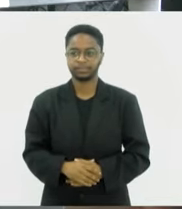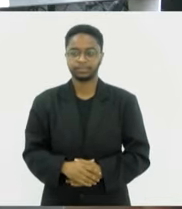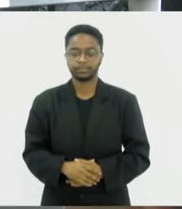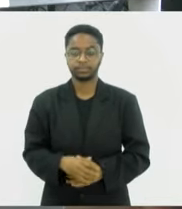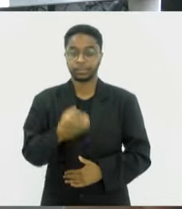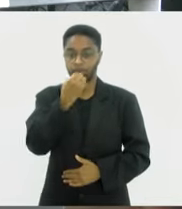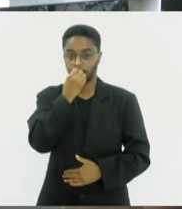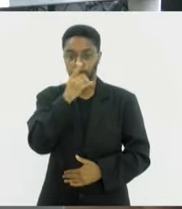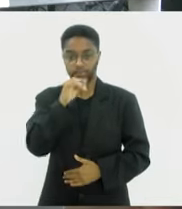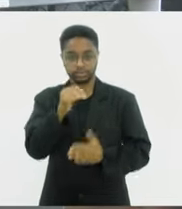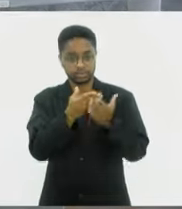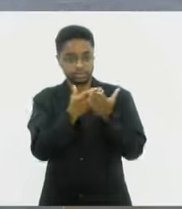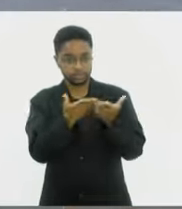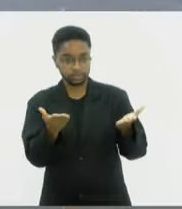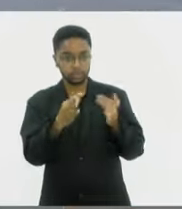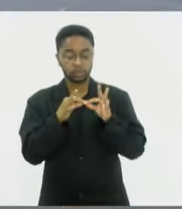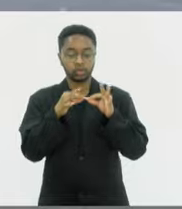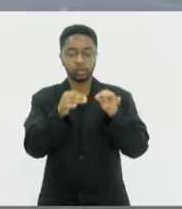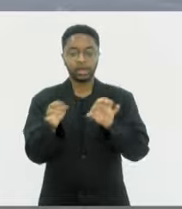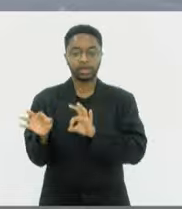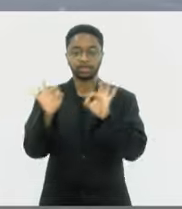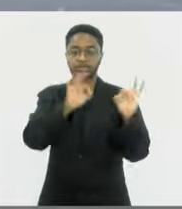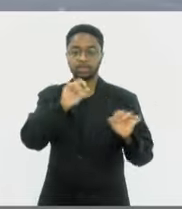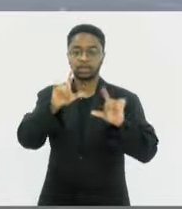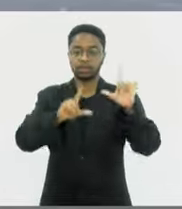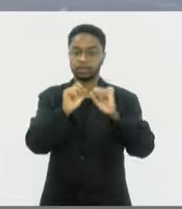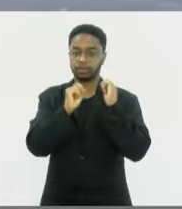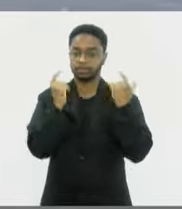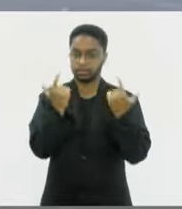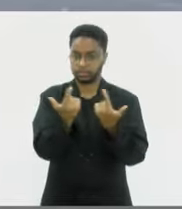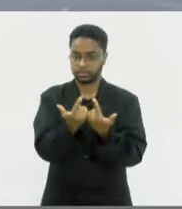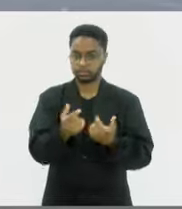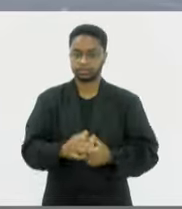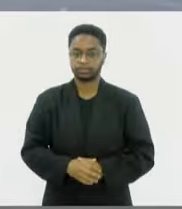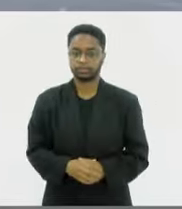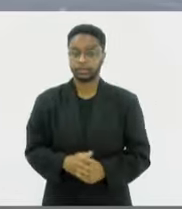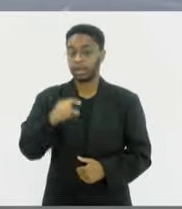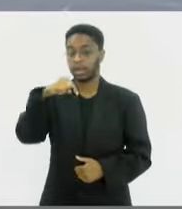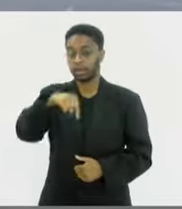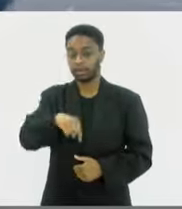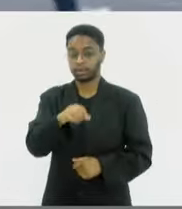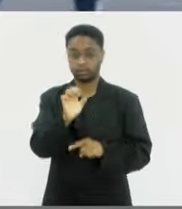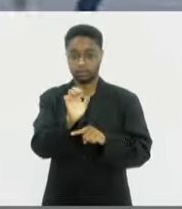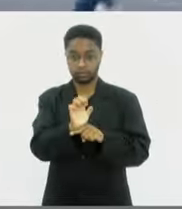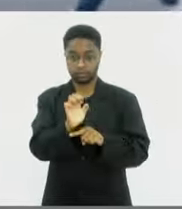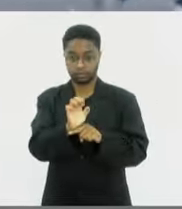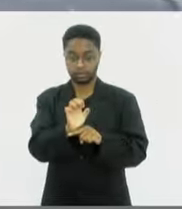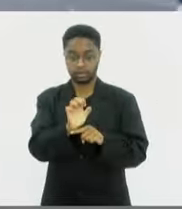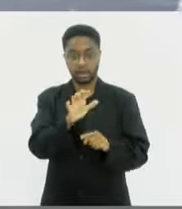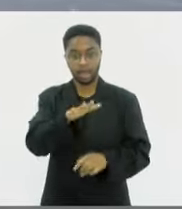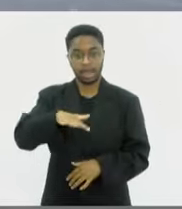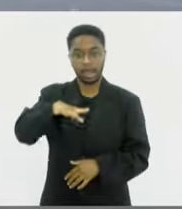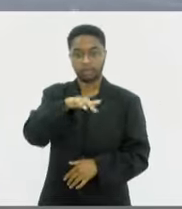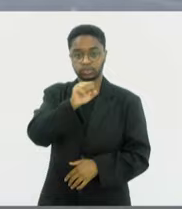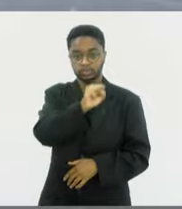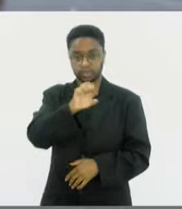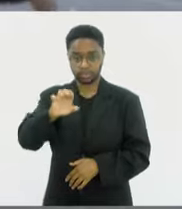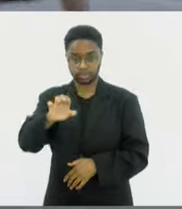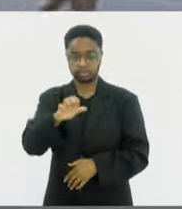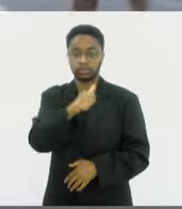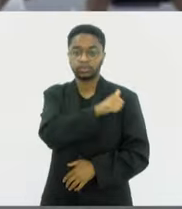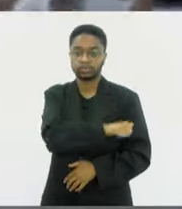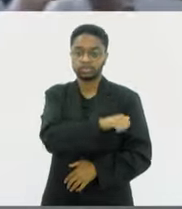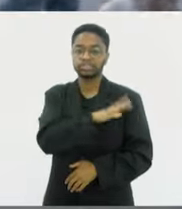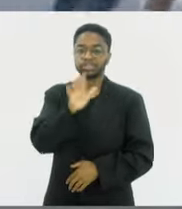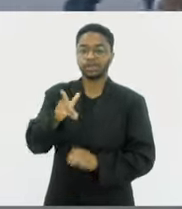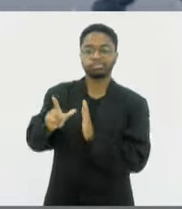Bom Dia, Putira. Bom Dia a todos que acompanham a TV Lerge. Dentro dos estados da região sudeste, o Rio de Janeiro é o mais